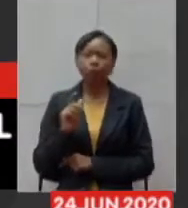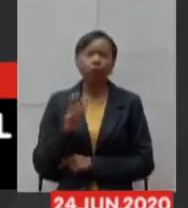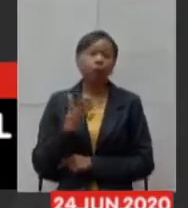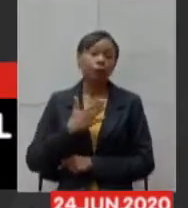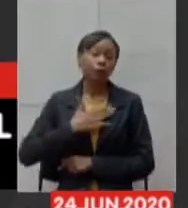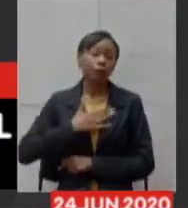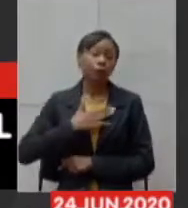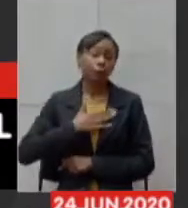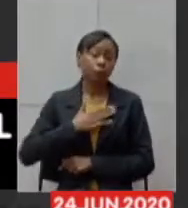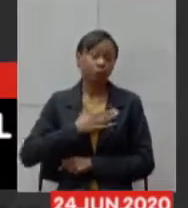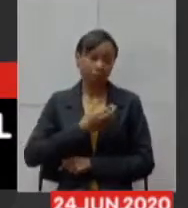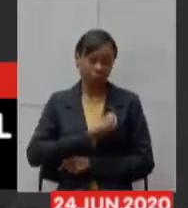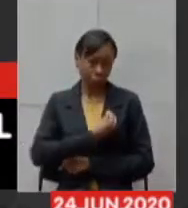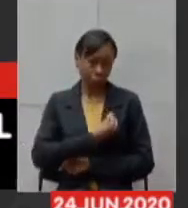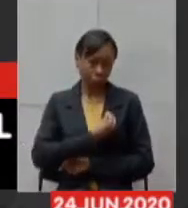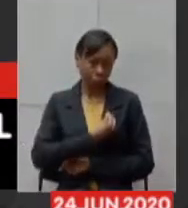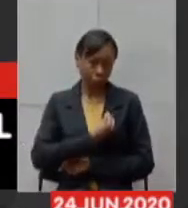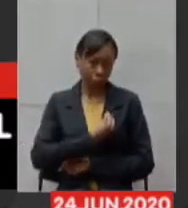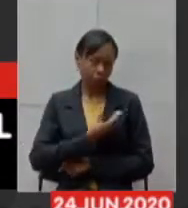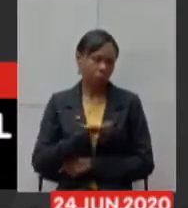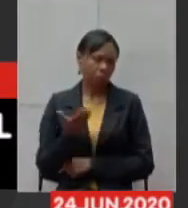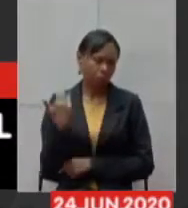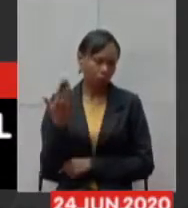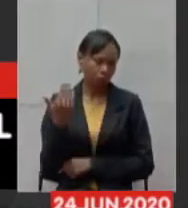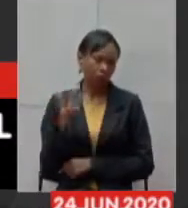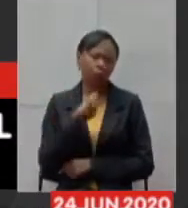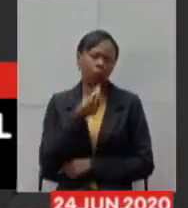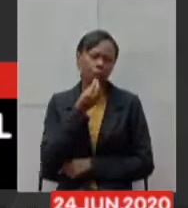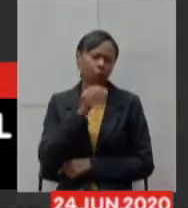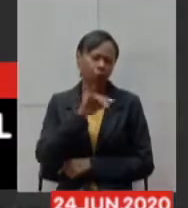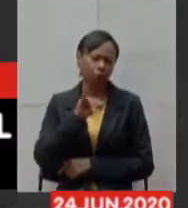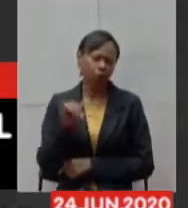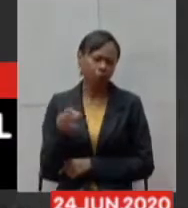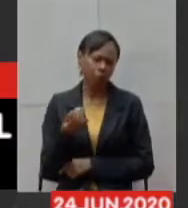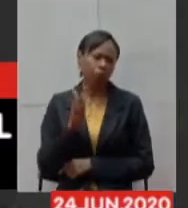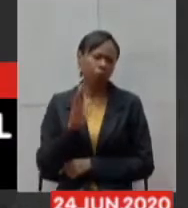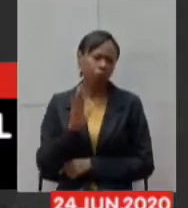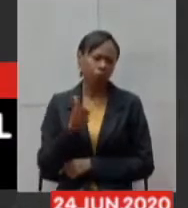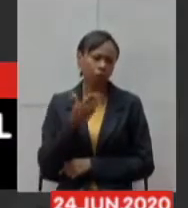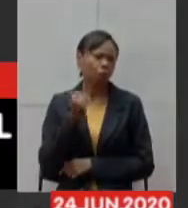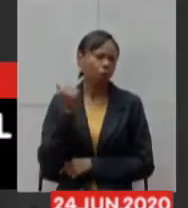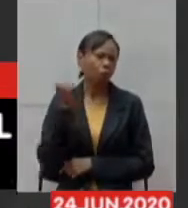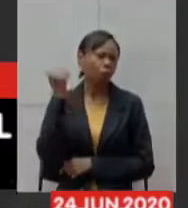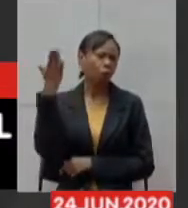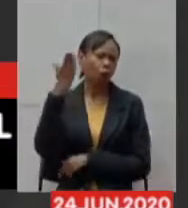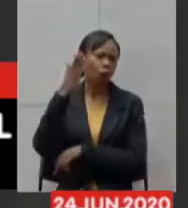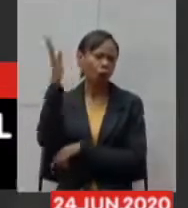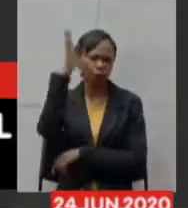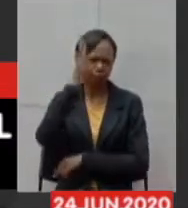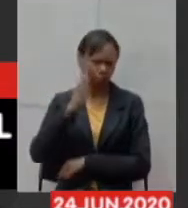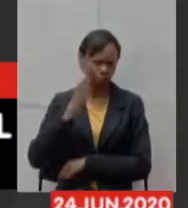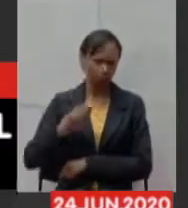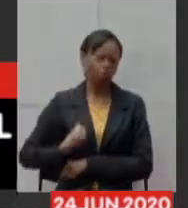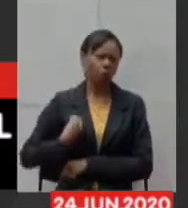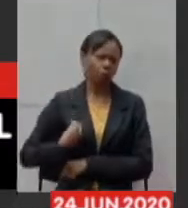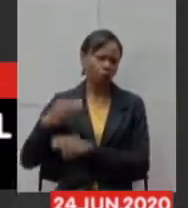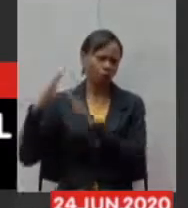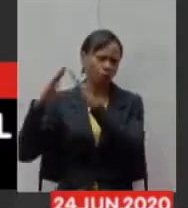eu tive a oportunidade de viver fora do Brasil alguns anos